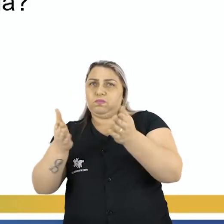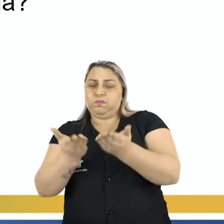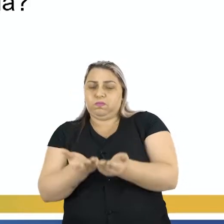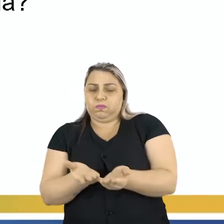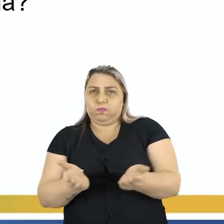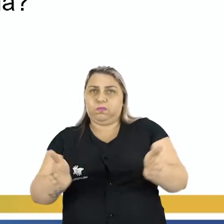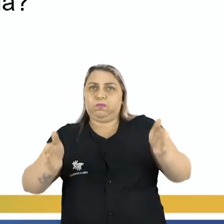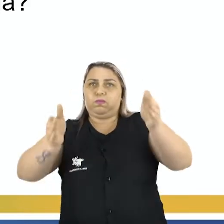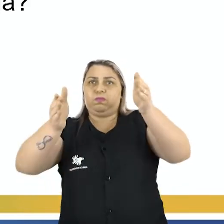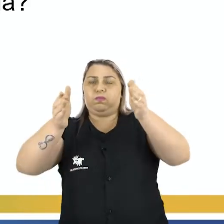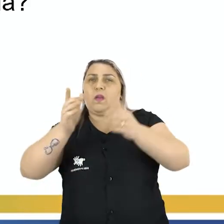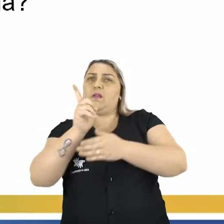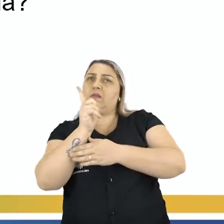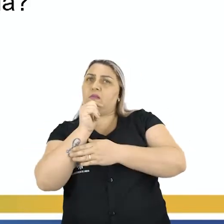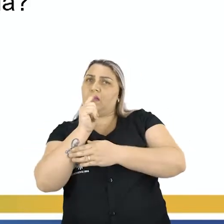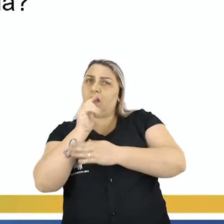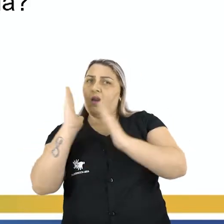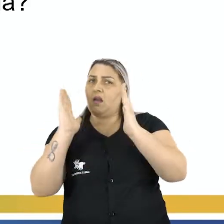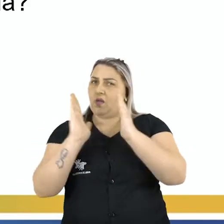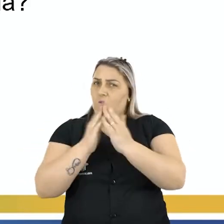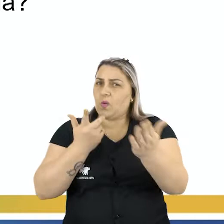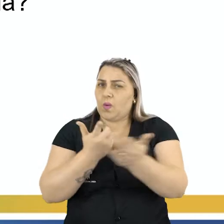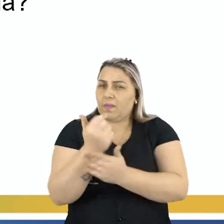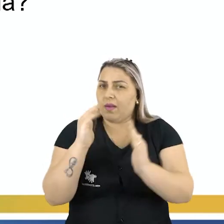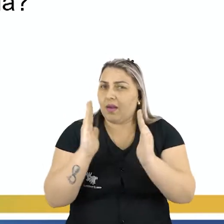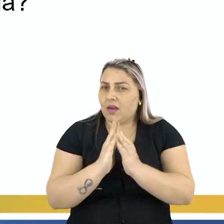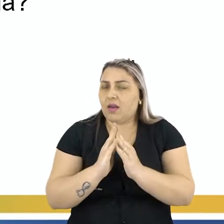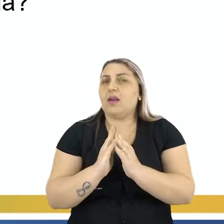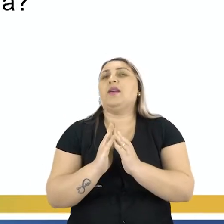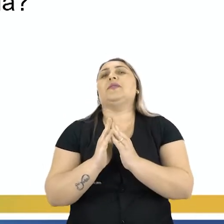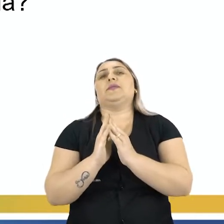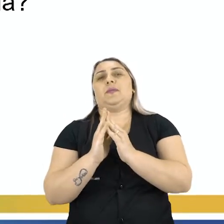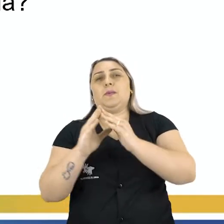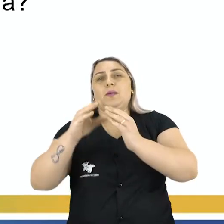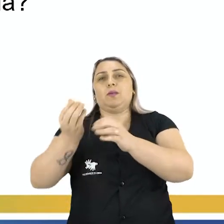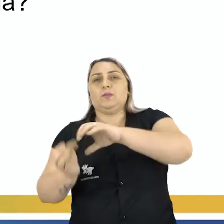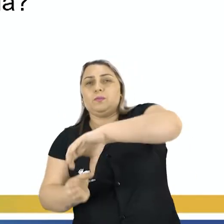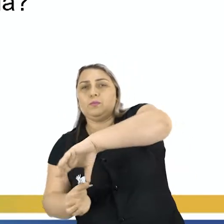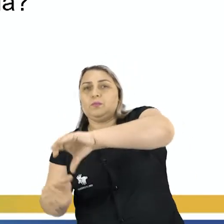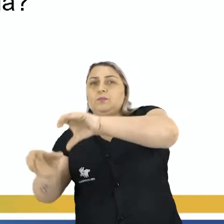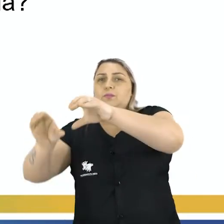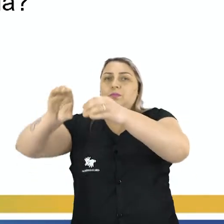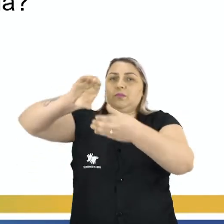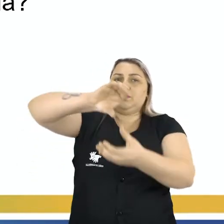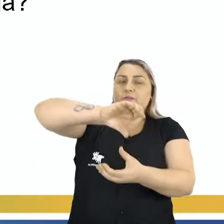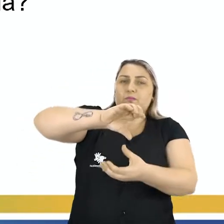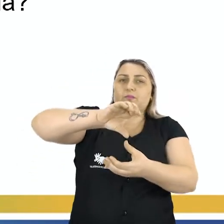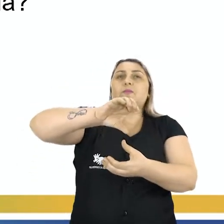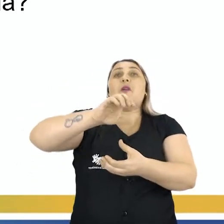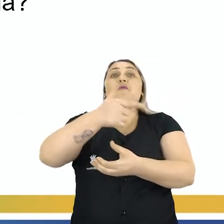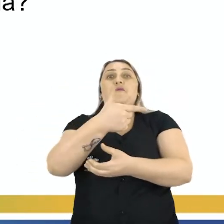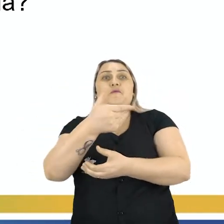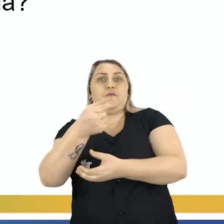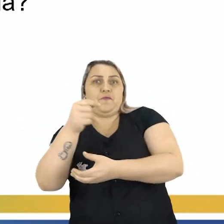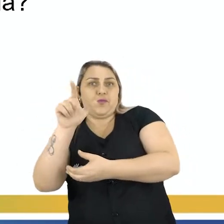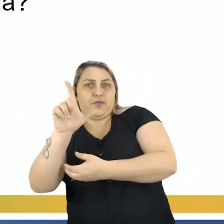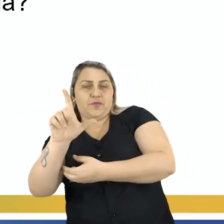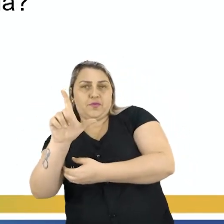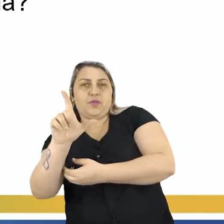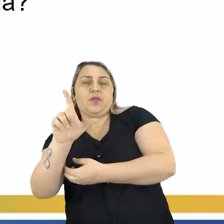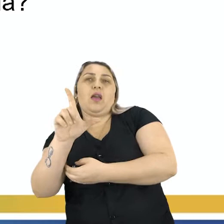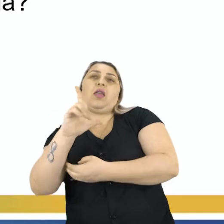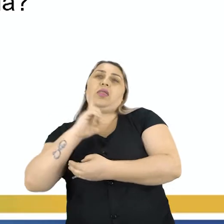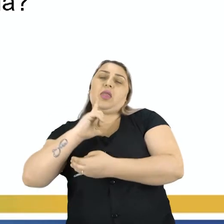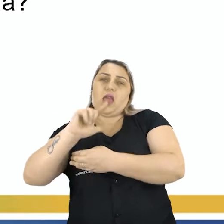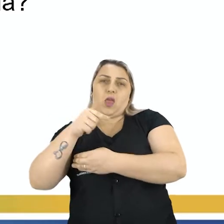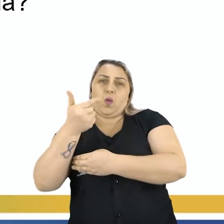comprar garrafão d'água em casa? Geralmente os garrafões ele contém 20 litros É claro